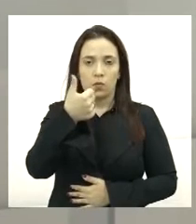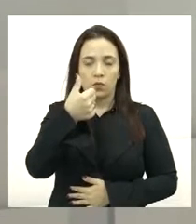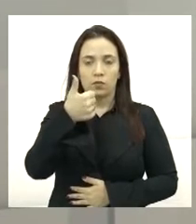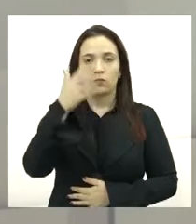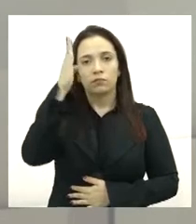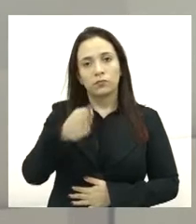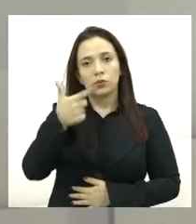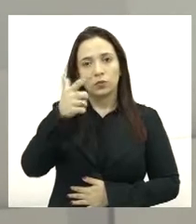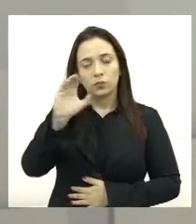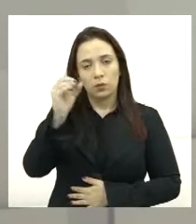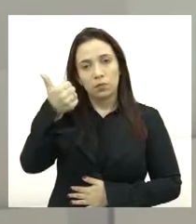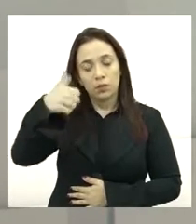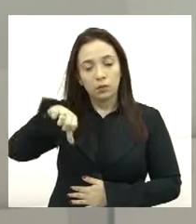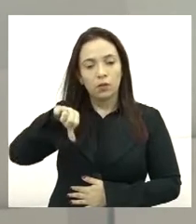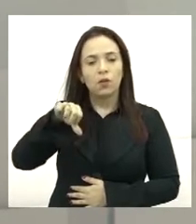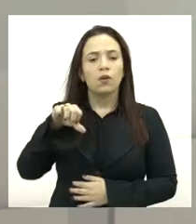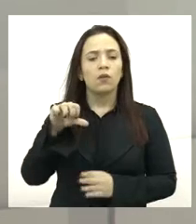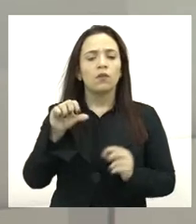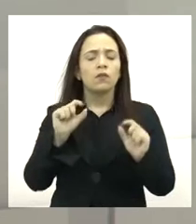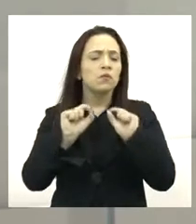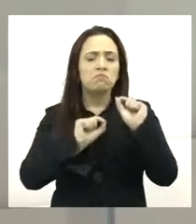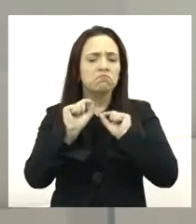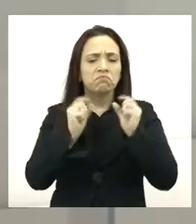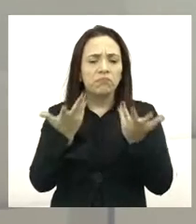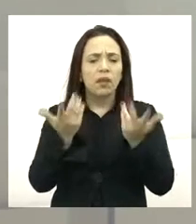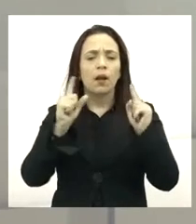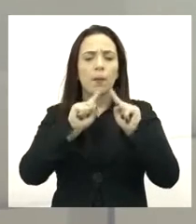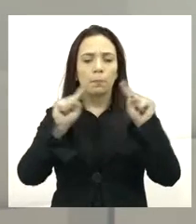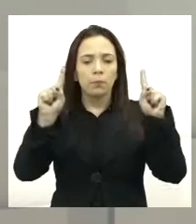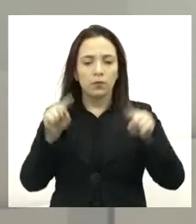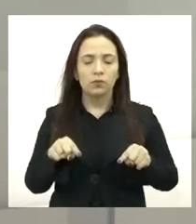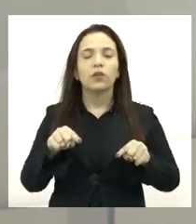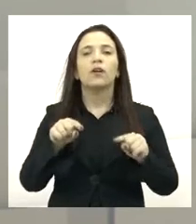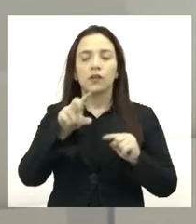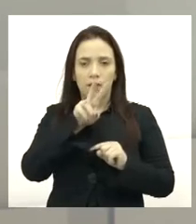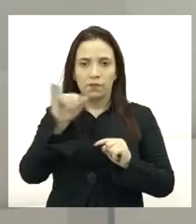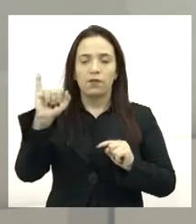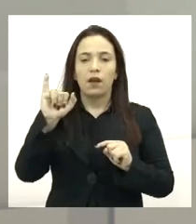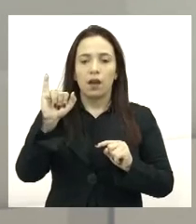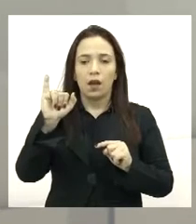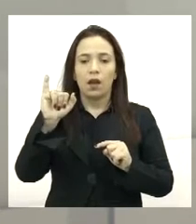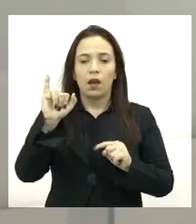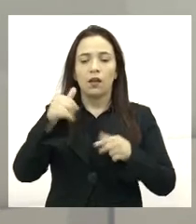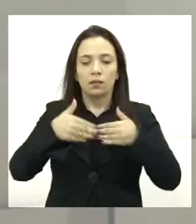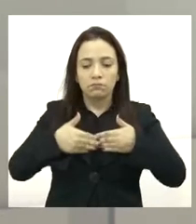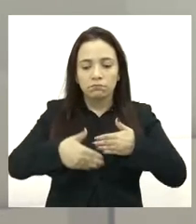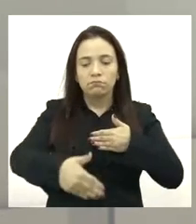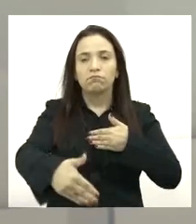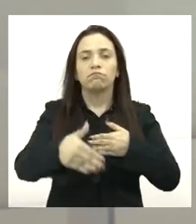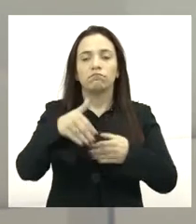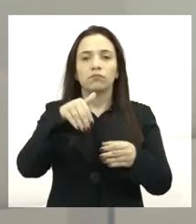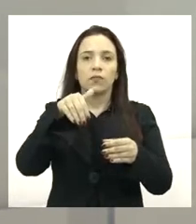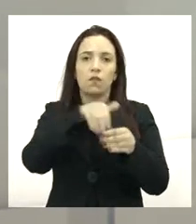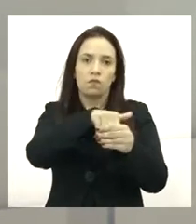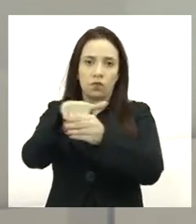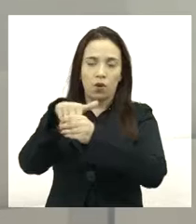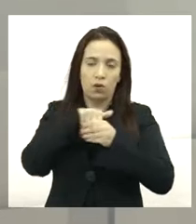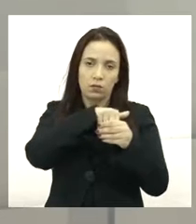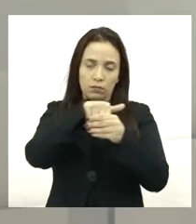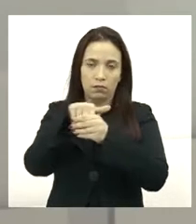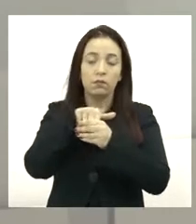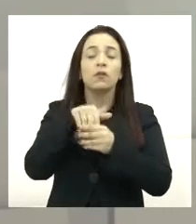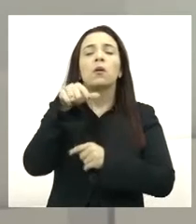de 2019, e que esse projeto possivelmente vai estar na pauta ainda esta semana, vai entrar na pauta esta semana,